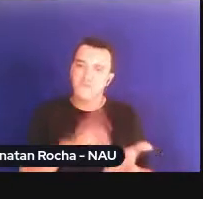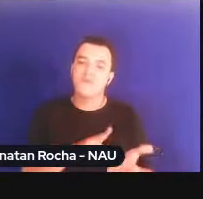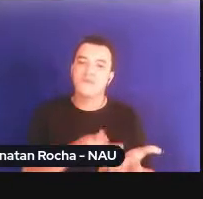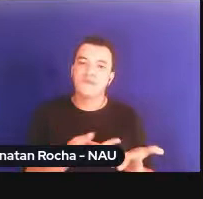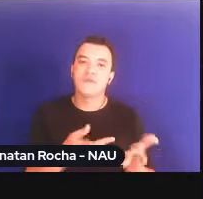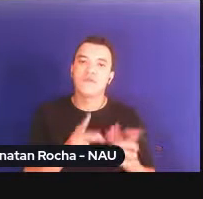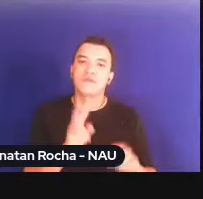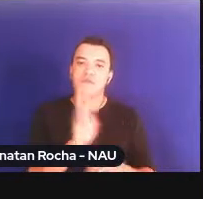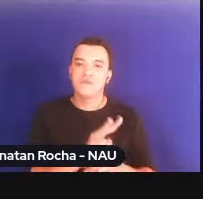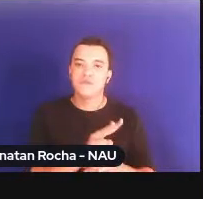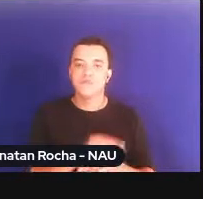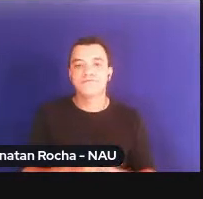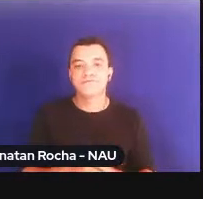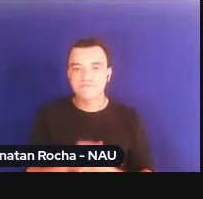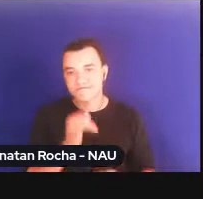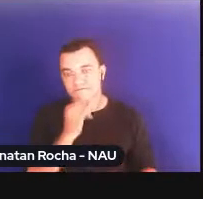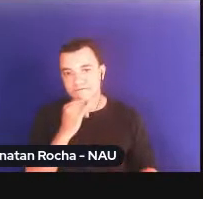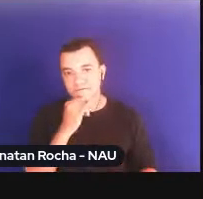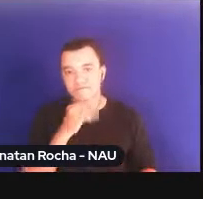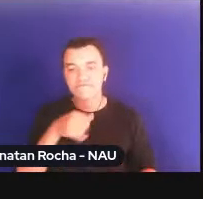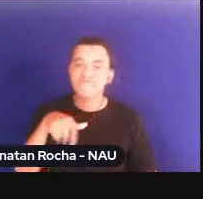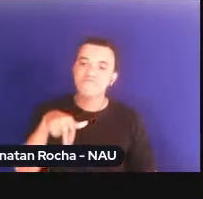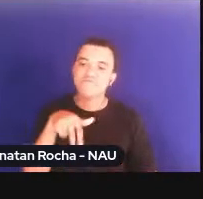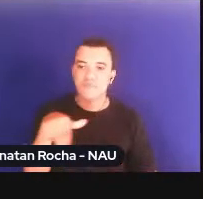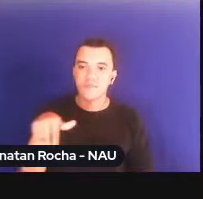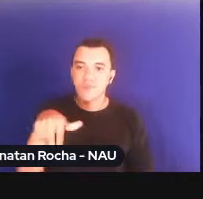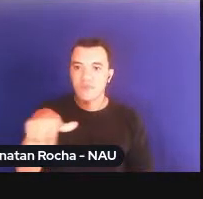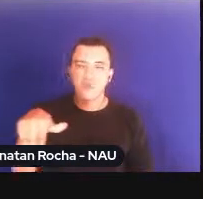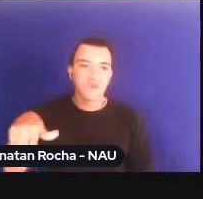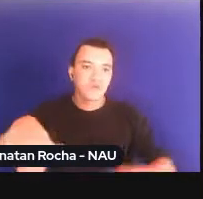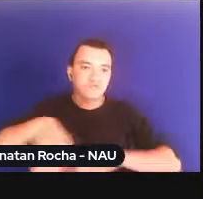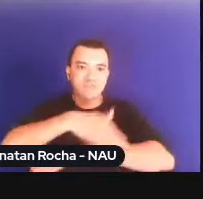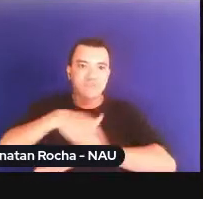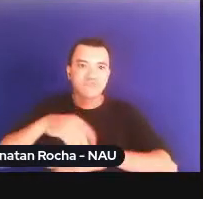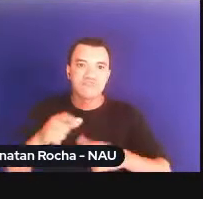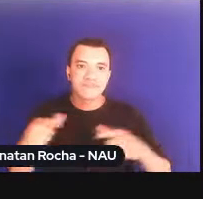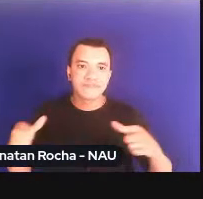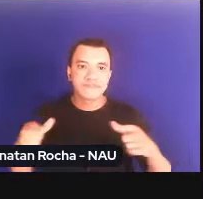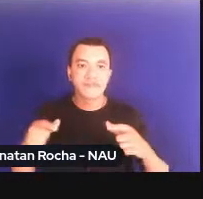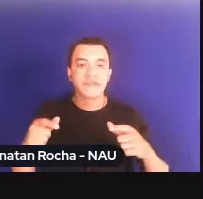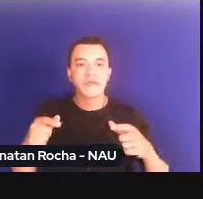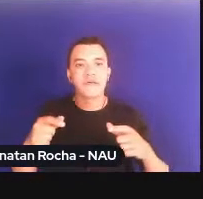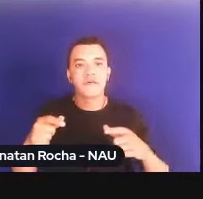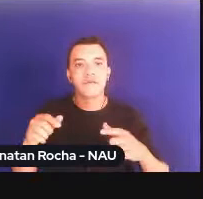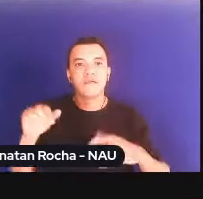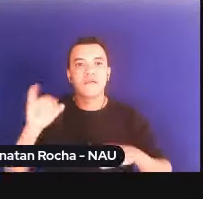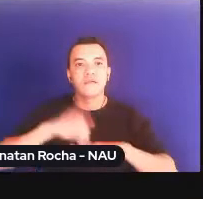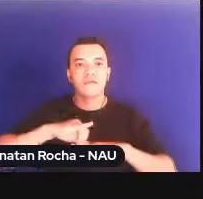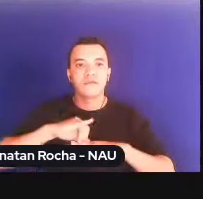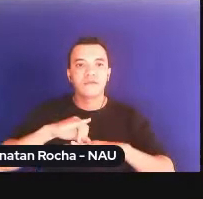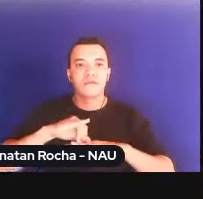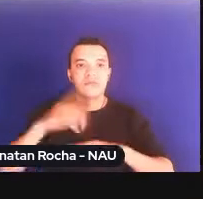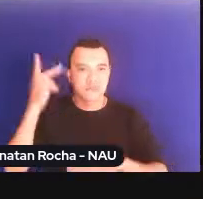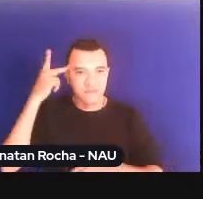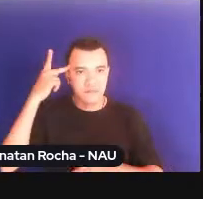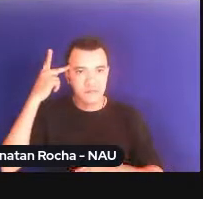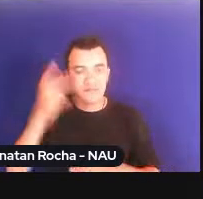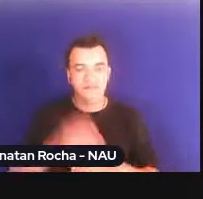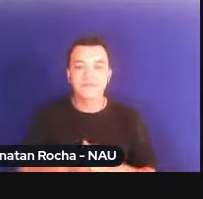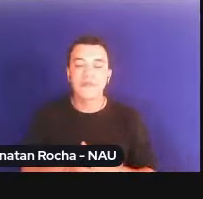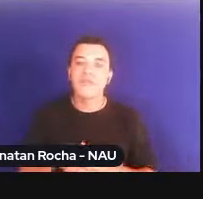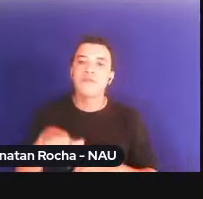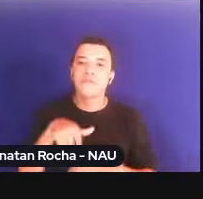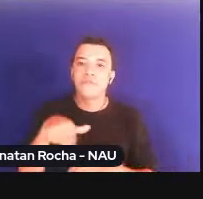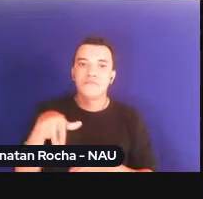Certa vez, estava eu a caminhar por uma grande avenida da capital do Estado de São Paulo e eu li,